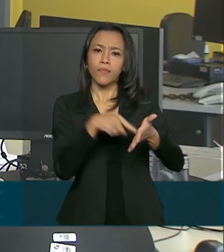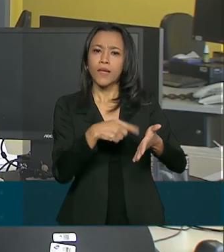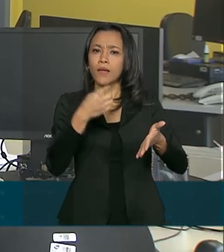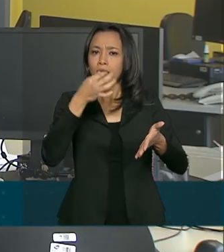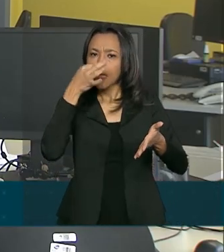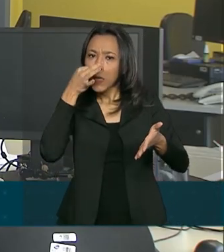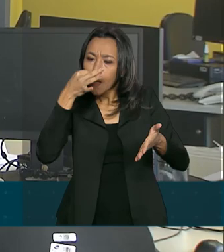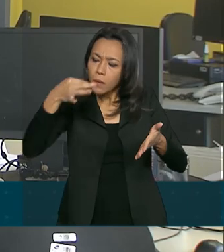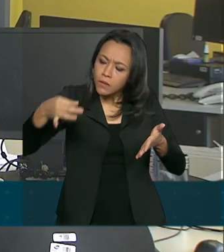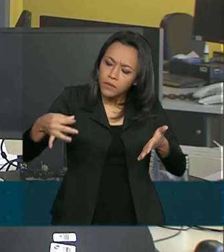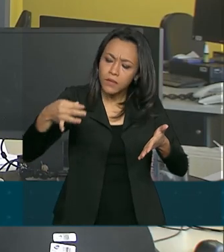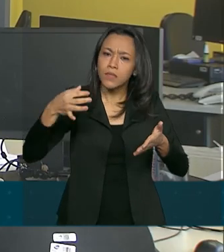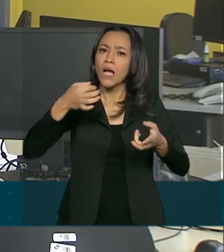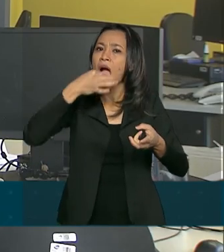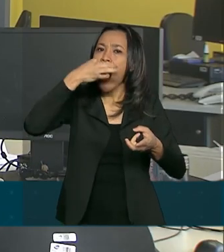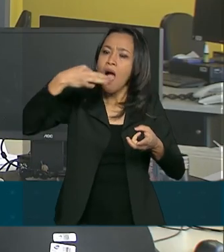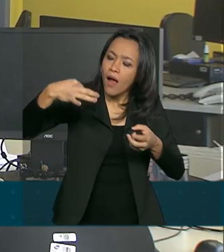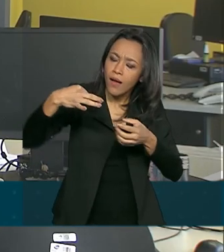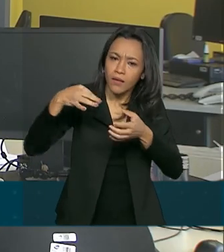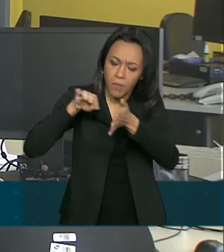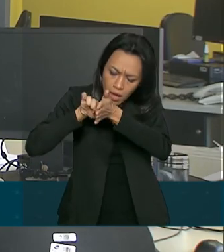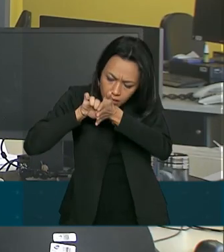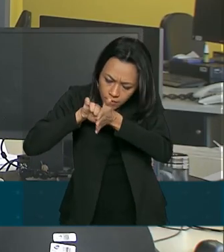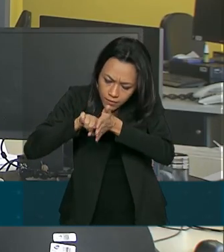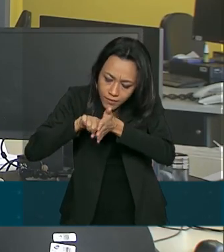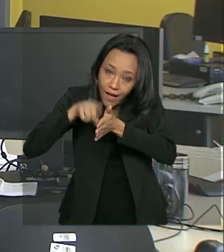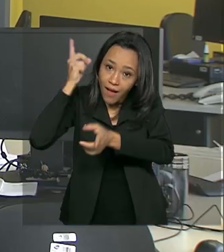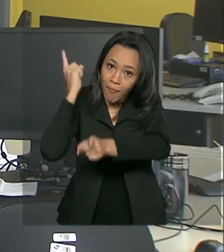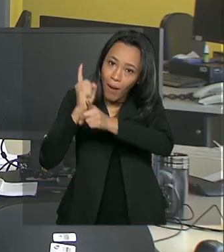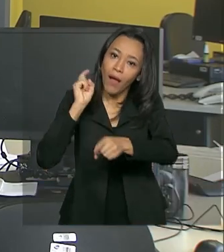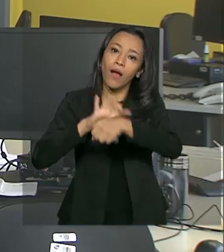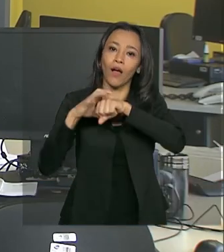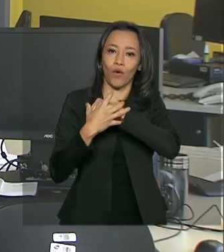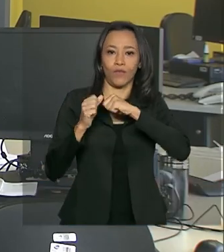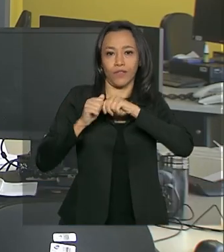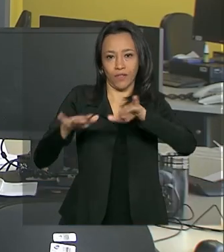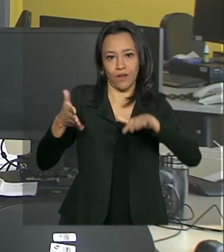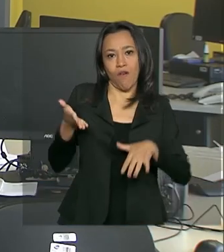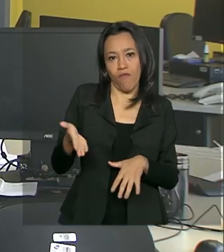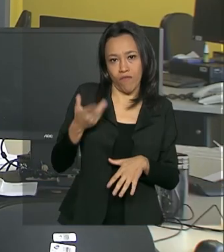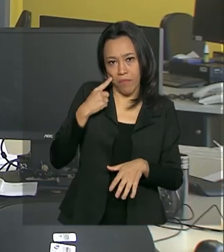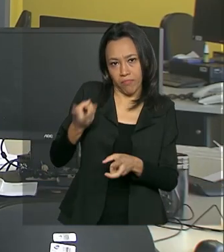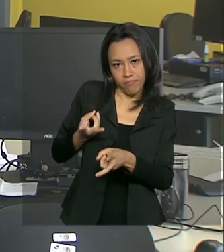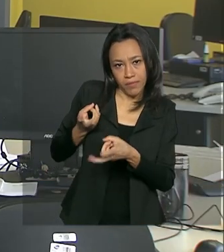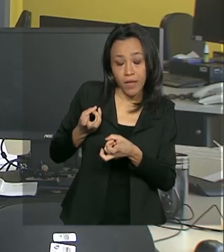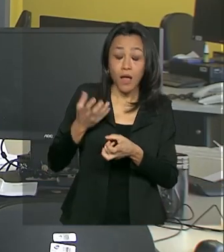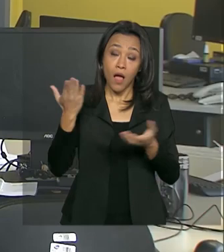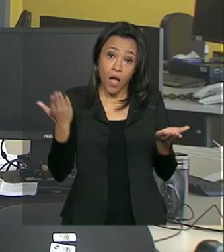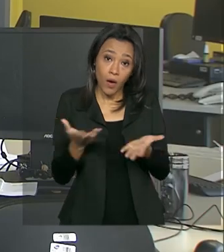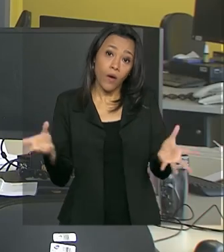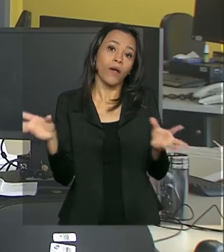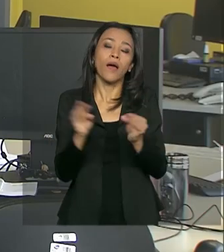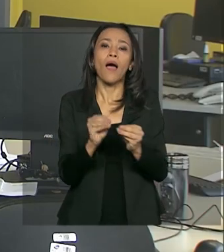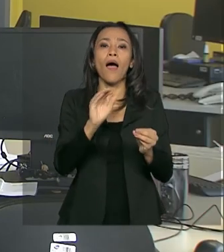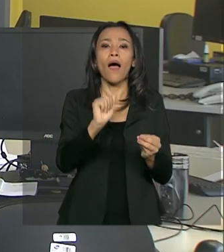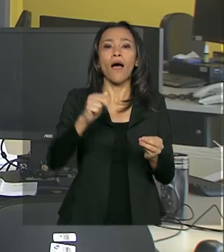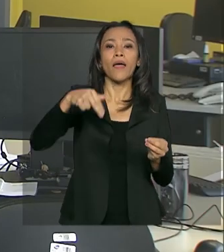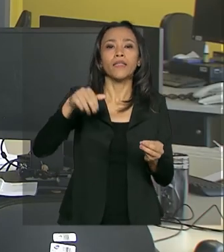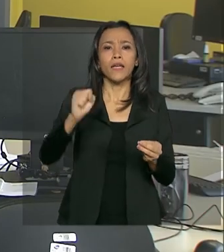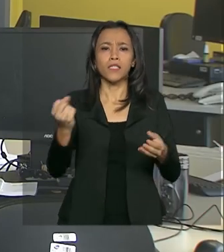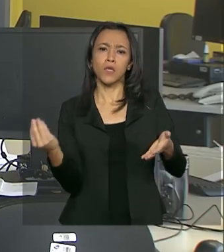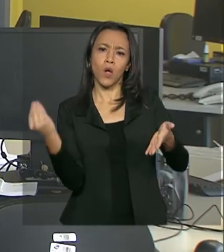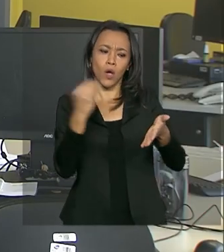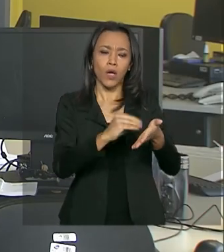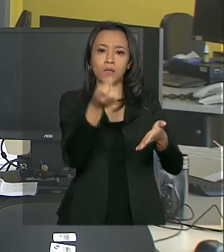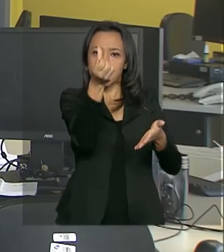nariz e da garganta, e é considerado o padrão ouro do diagnóstico de Covid-19. Agora, a ANS incluiu mais seis exames,